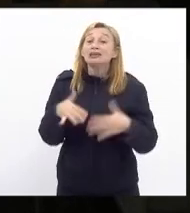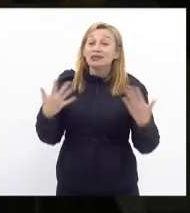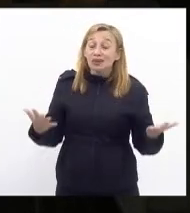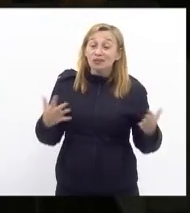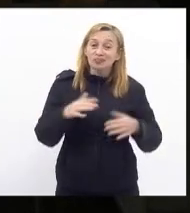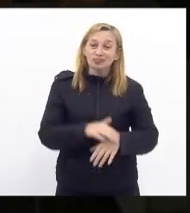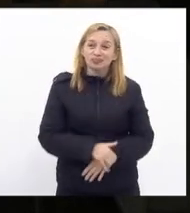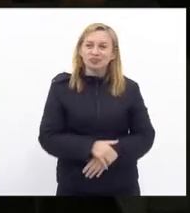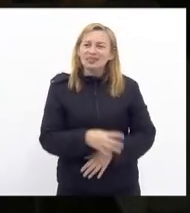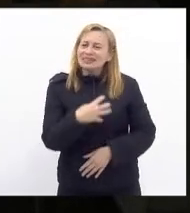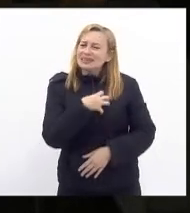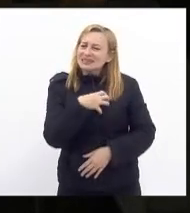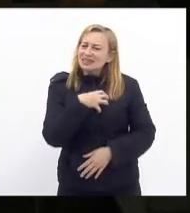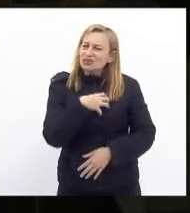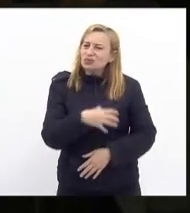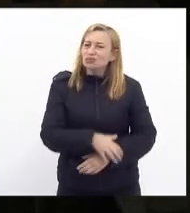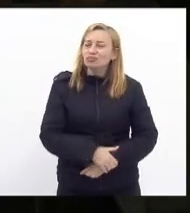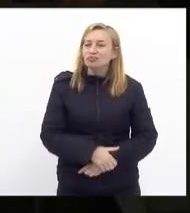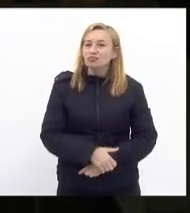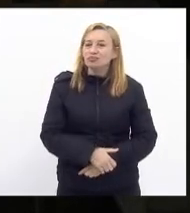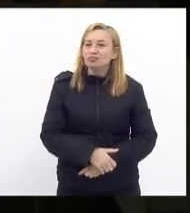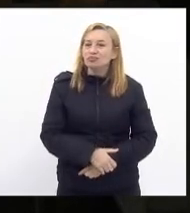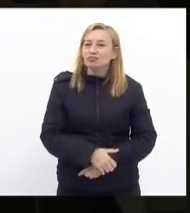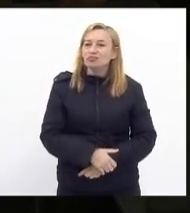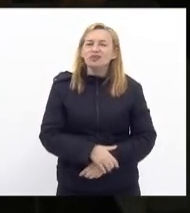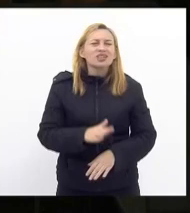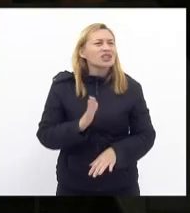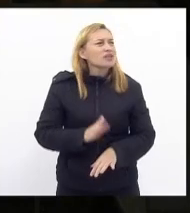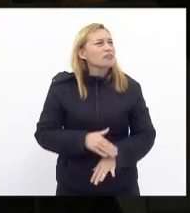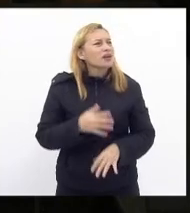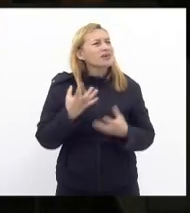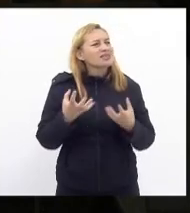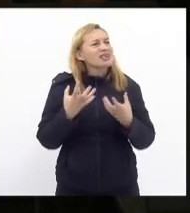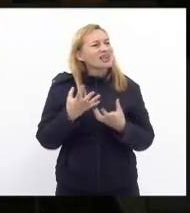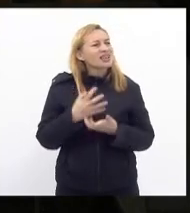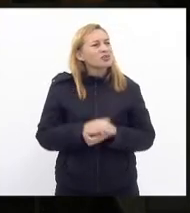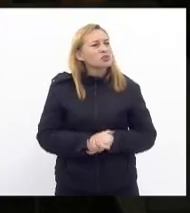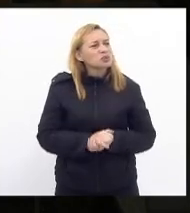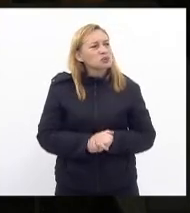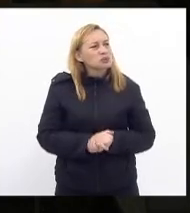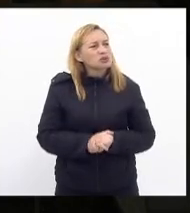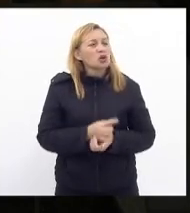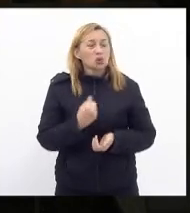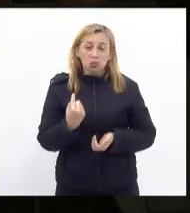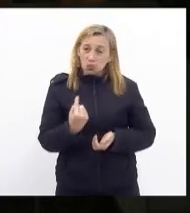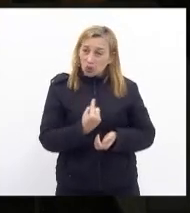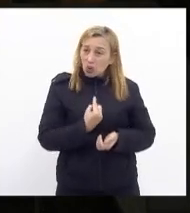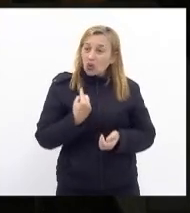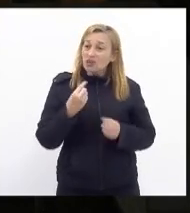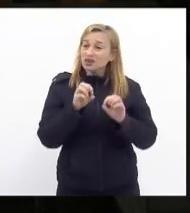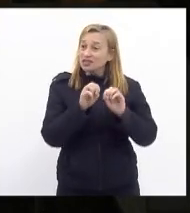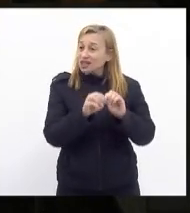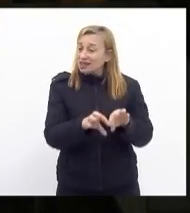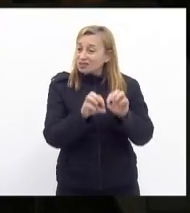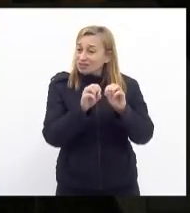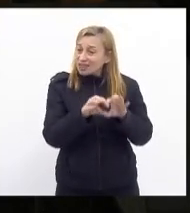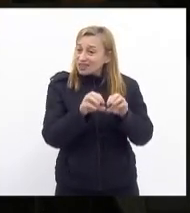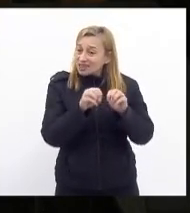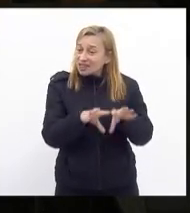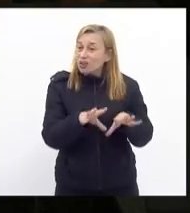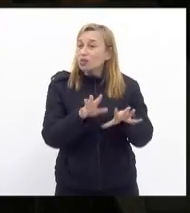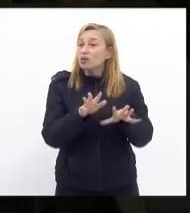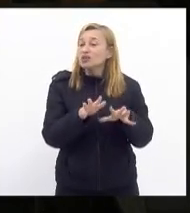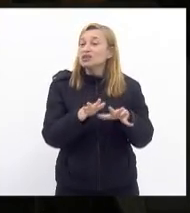nesse sentido o que mais queremos nós que militamos na educação que temos